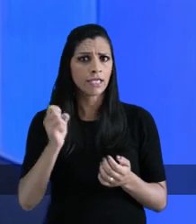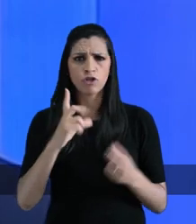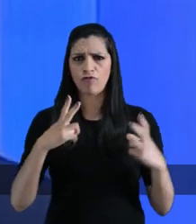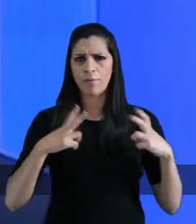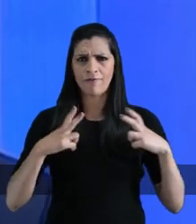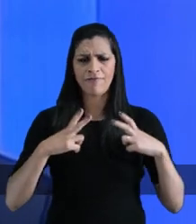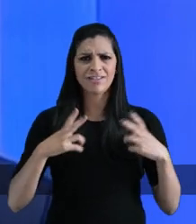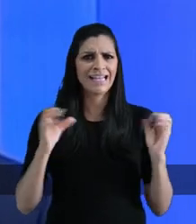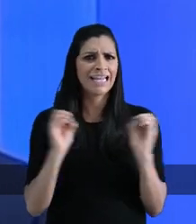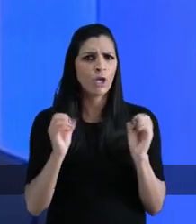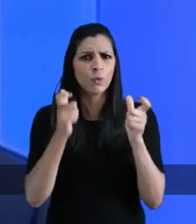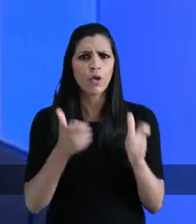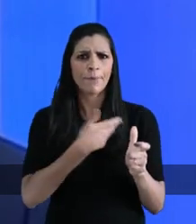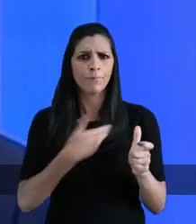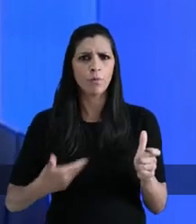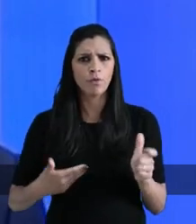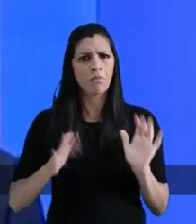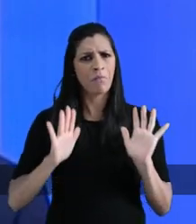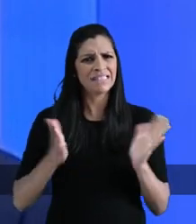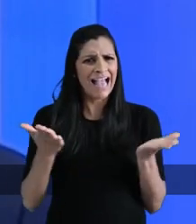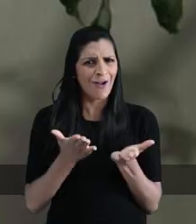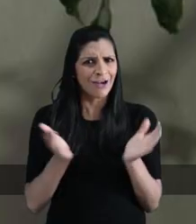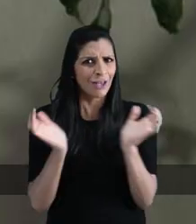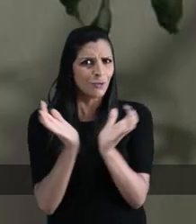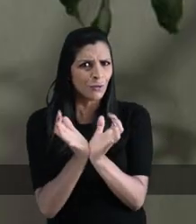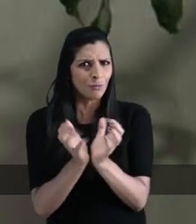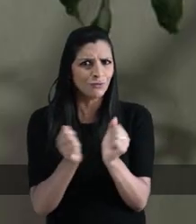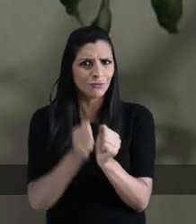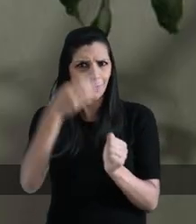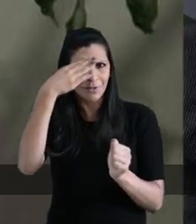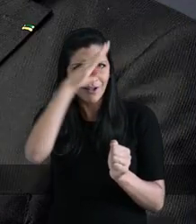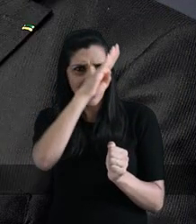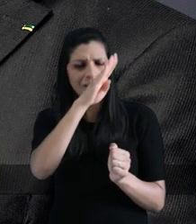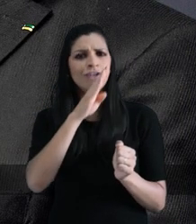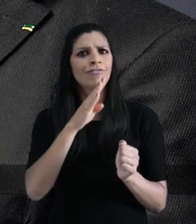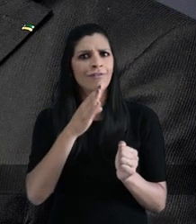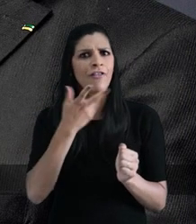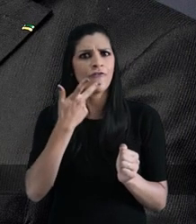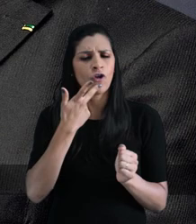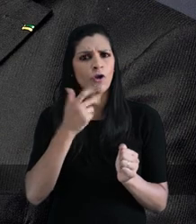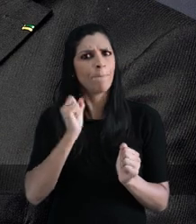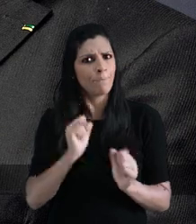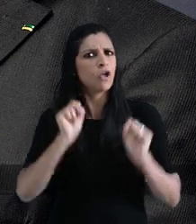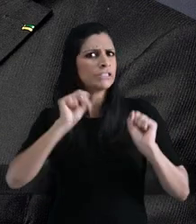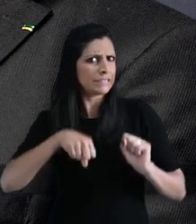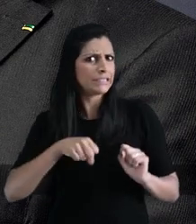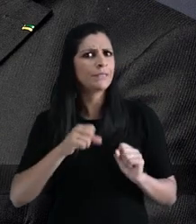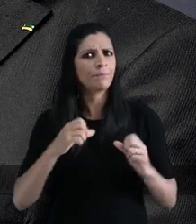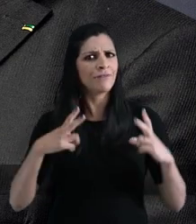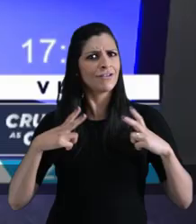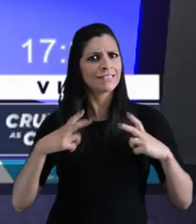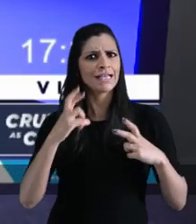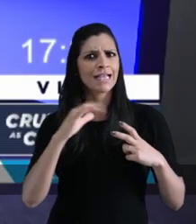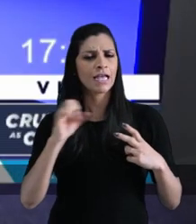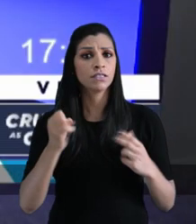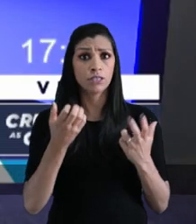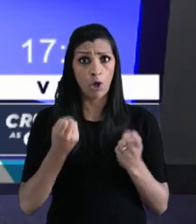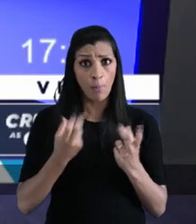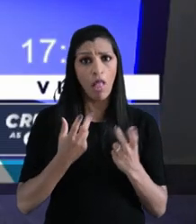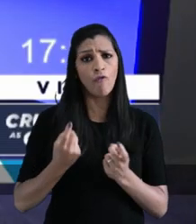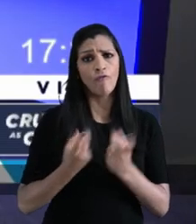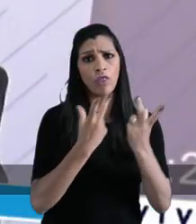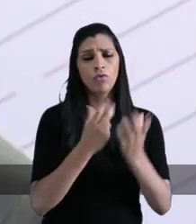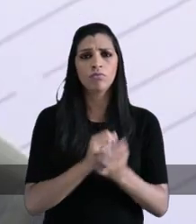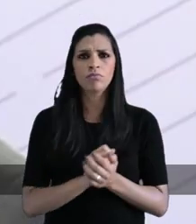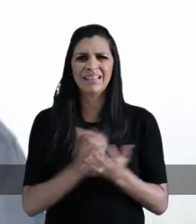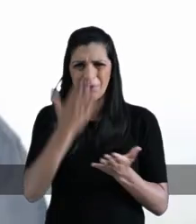a Carris, aliás, eu não vou privatizar nenhum órgão público. Agora que tá com a turma do Bolsonaro, ele diz que pode sim privatizar. A Carris, se tiver